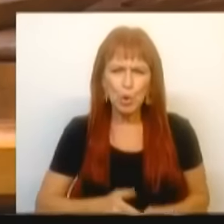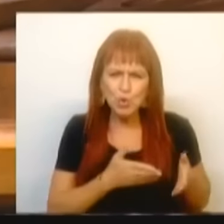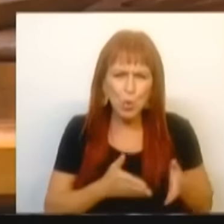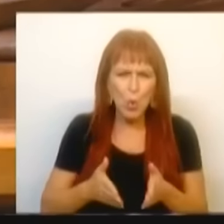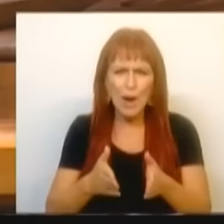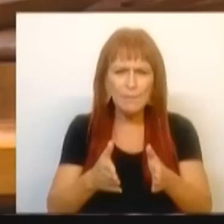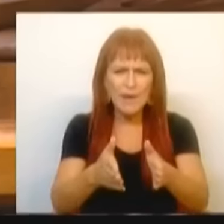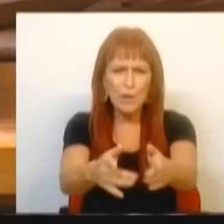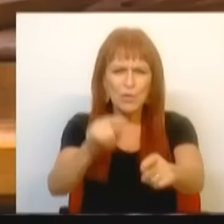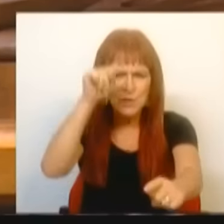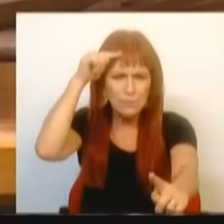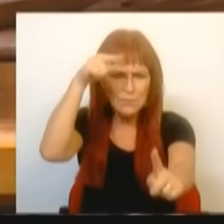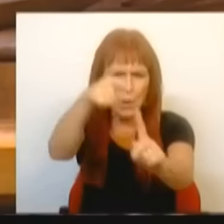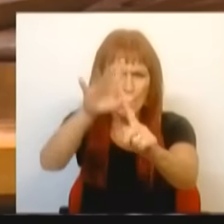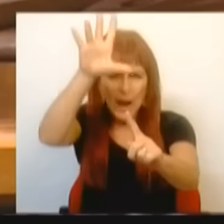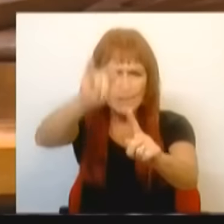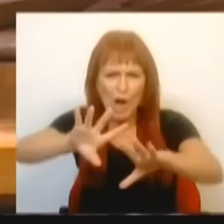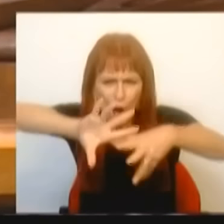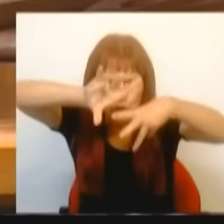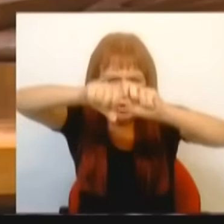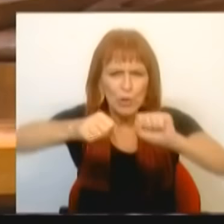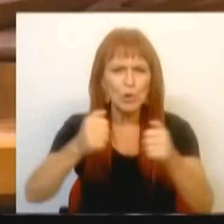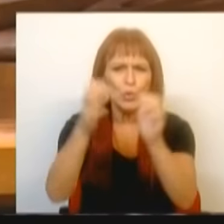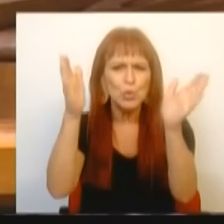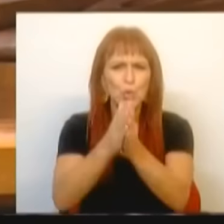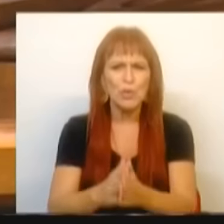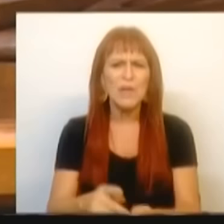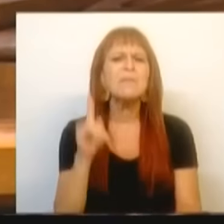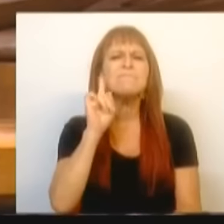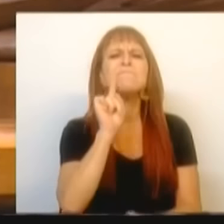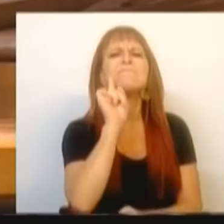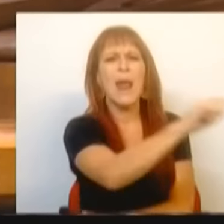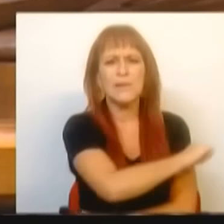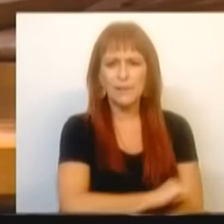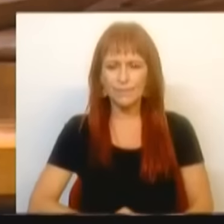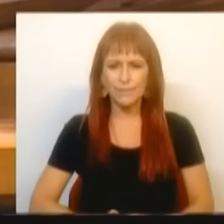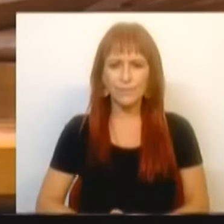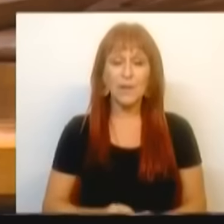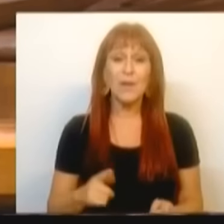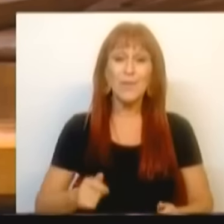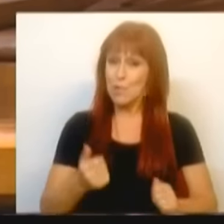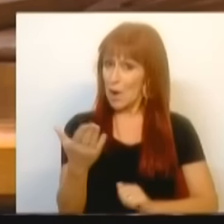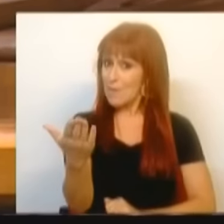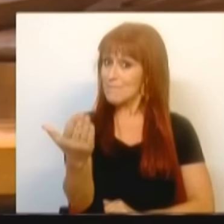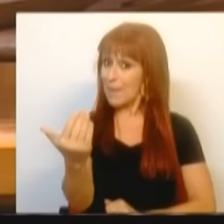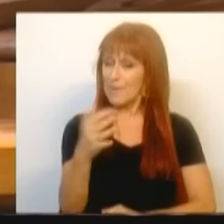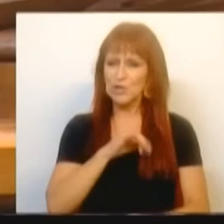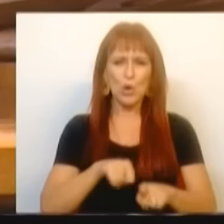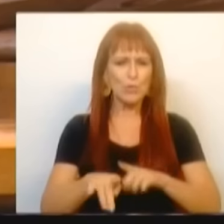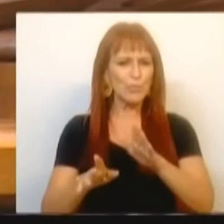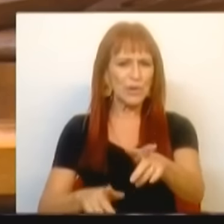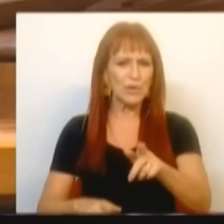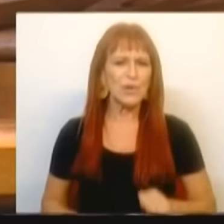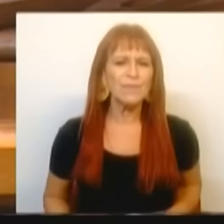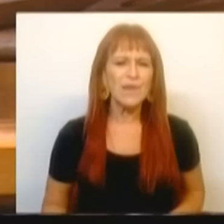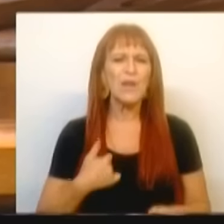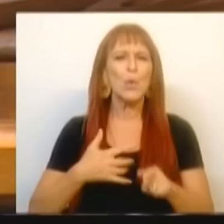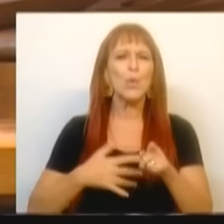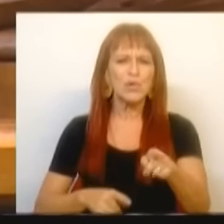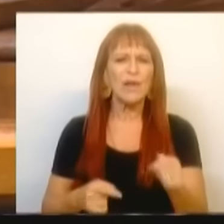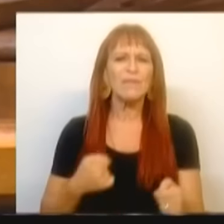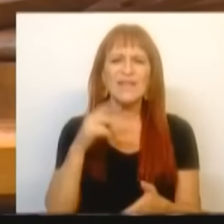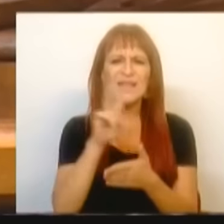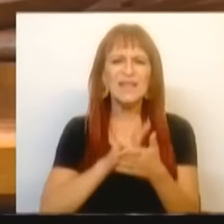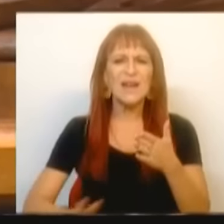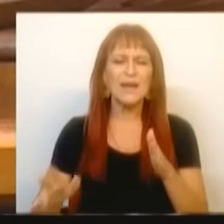para levar a Lisboa para destruir tudo que eles merecem. Mas o melhor ainda está para vir, Srs. Deputados, e eu gostava mesmo de ler.